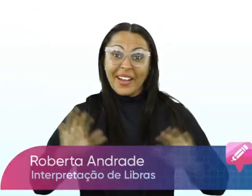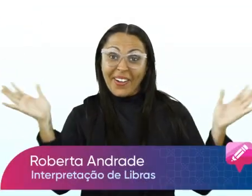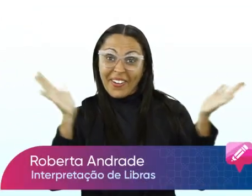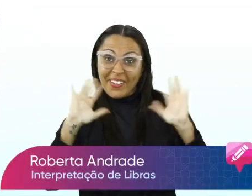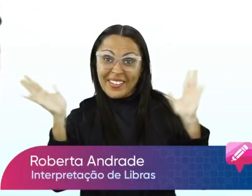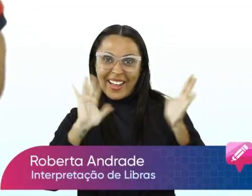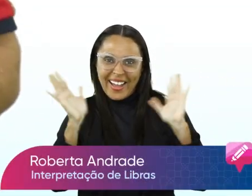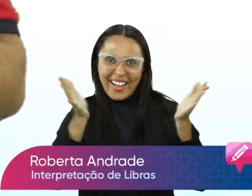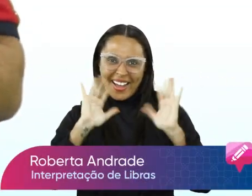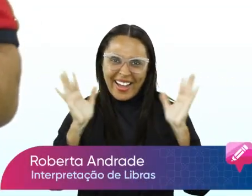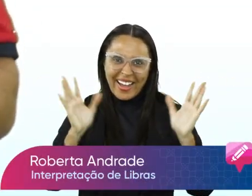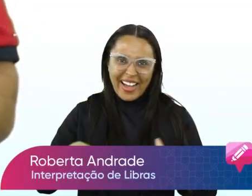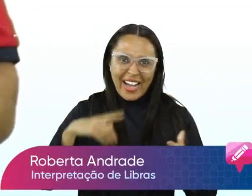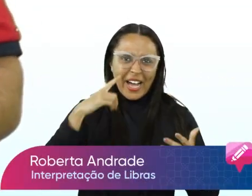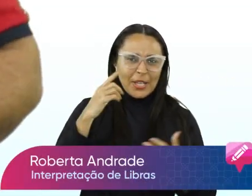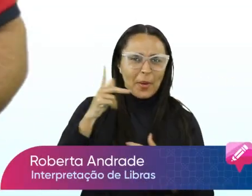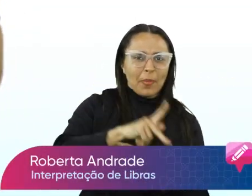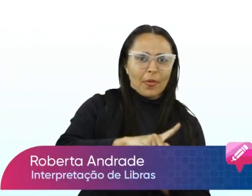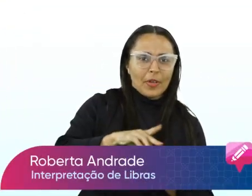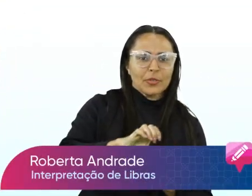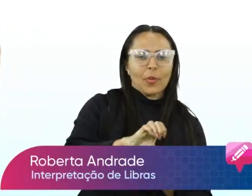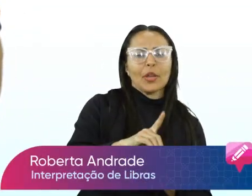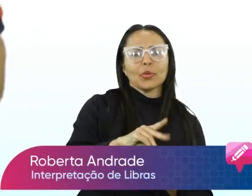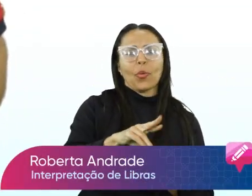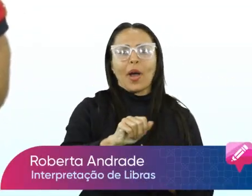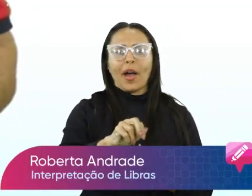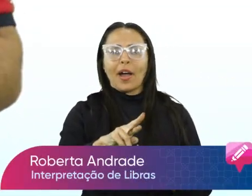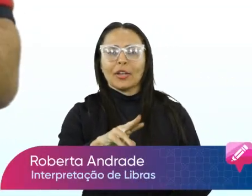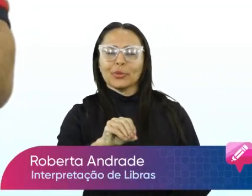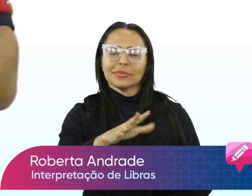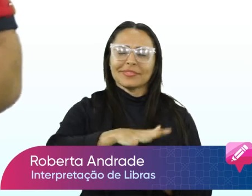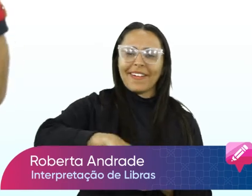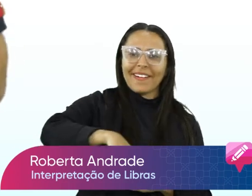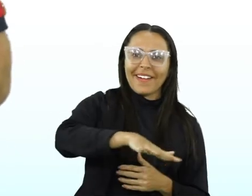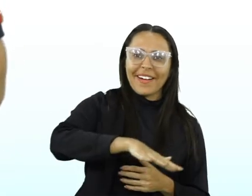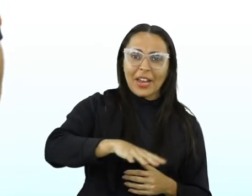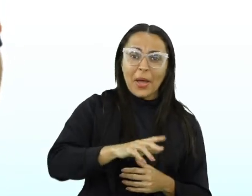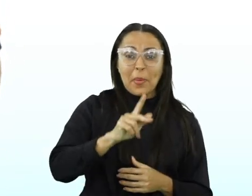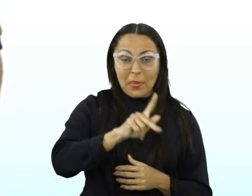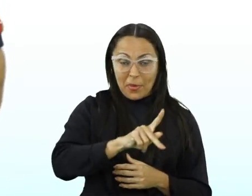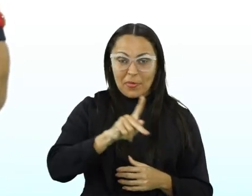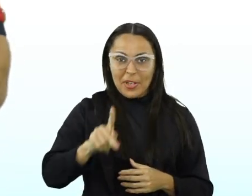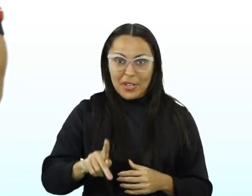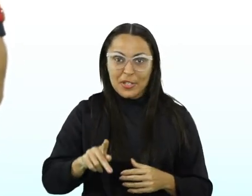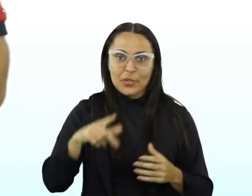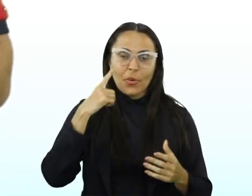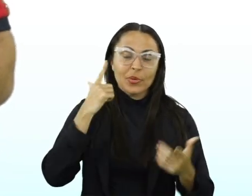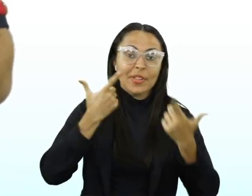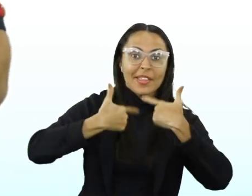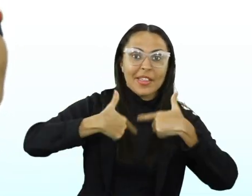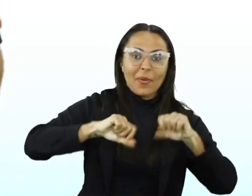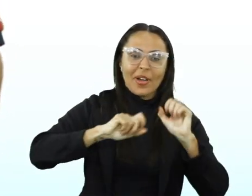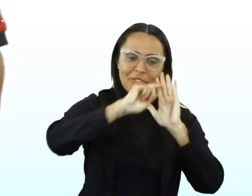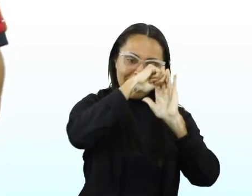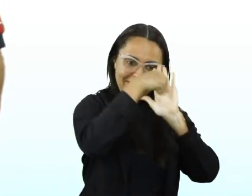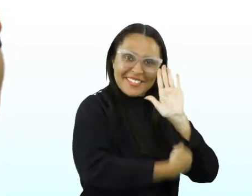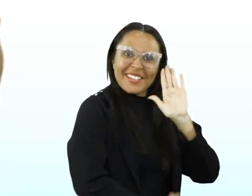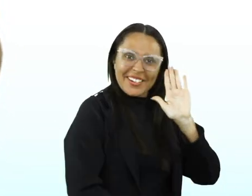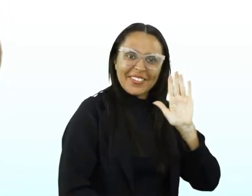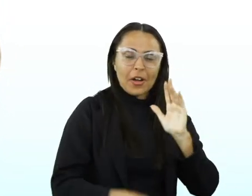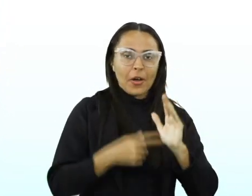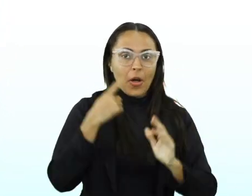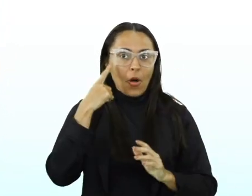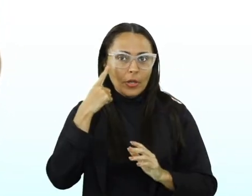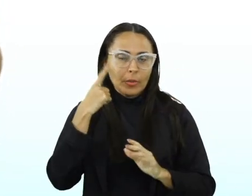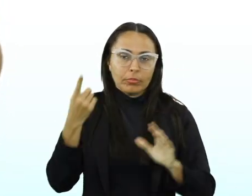Alô galera, Duduzinho na área! Eu sou o professor Eduardo Alves de Linguagens e Redação. Olha,